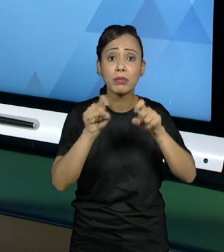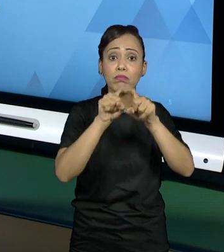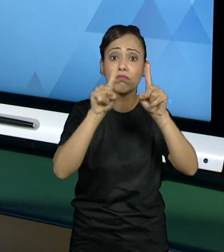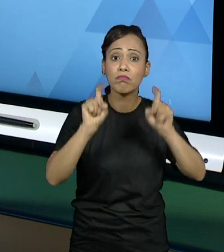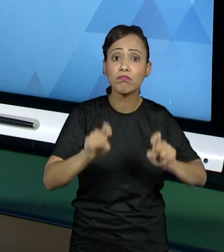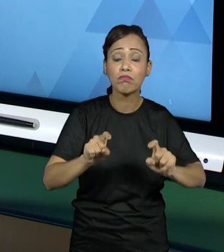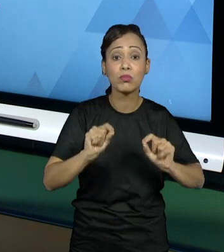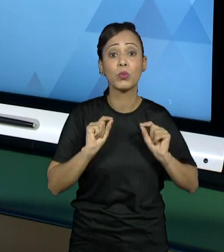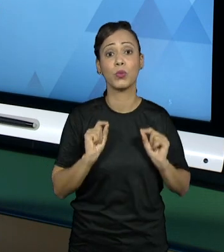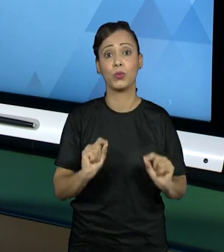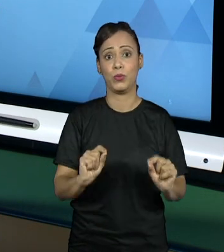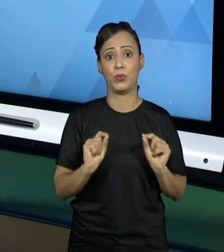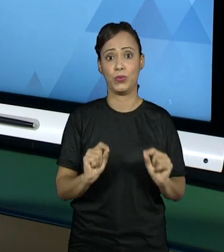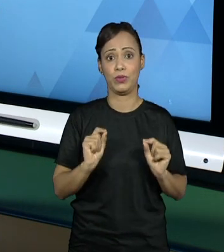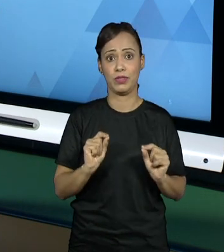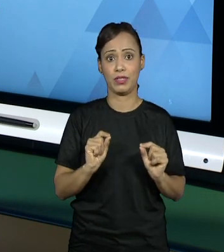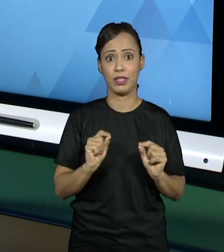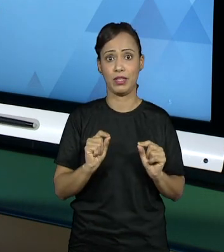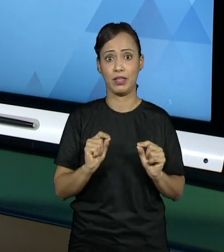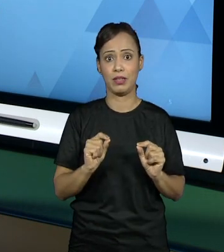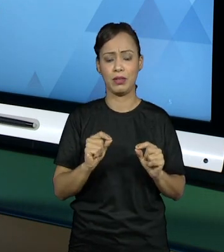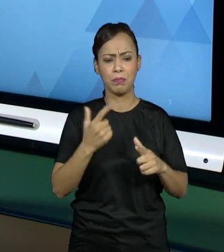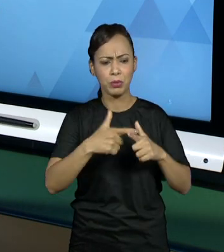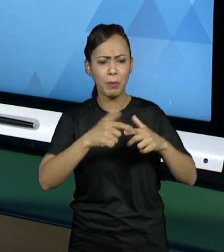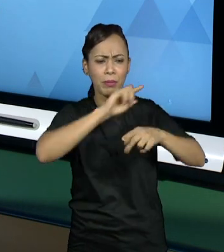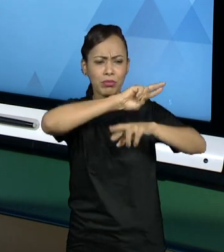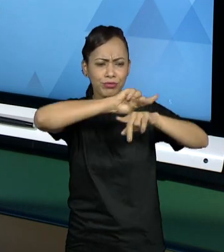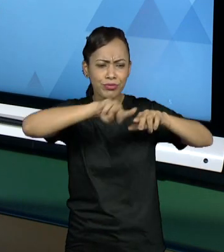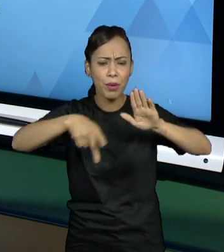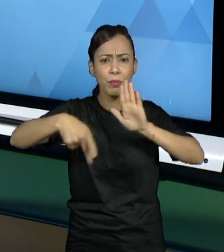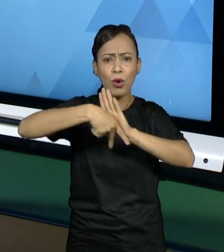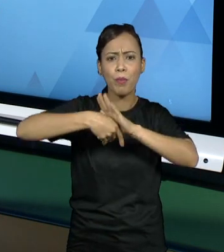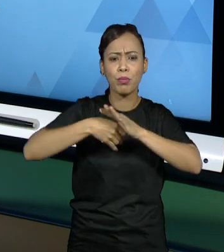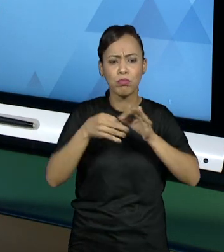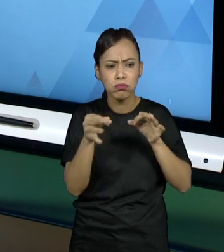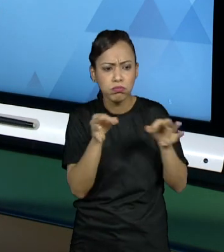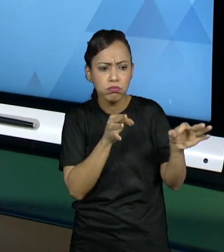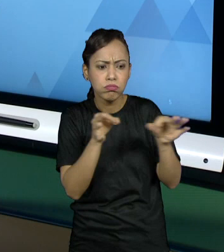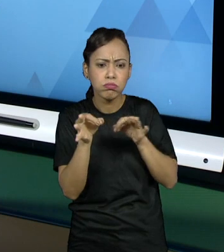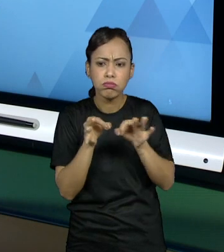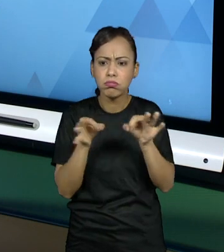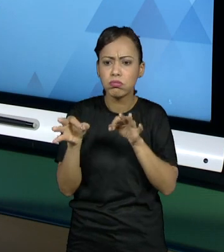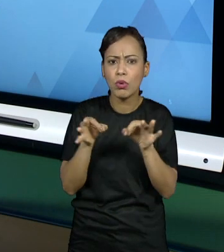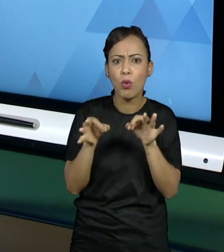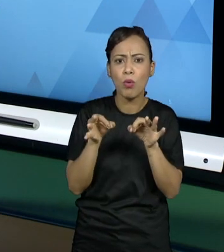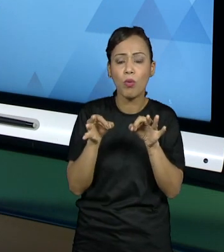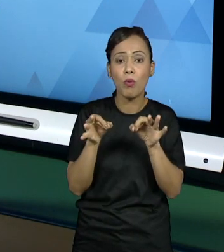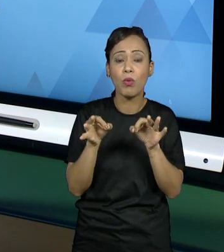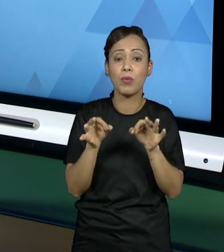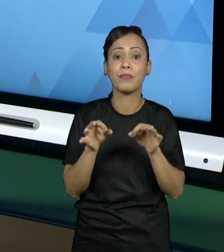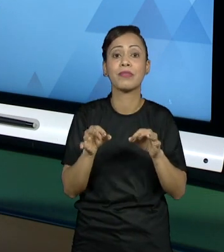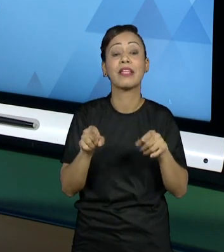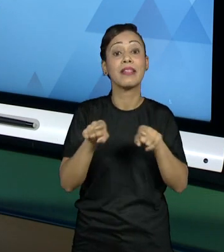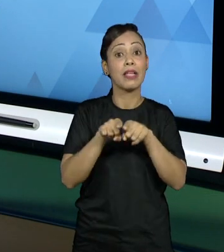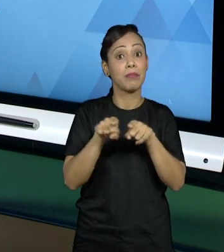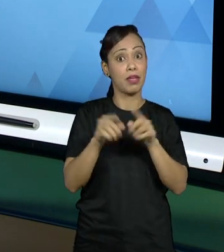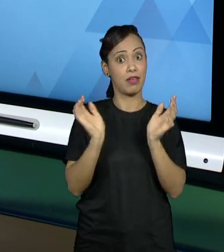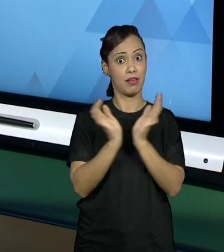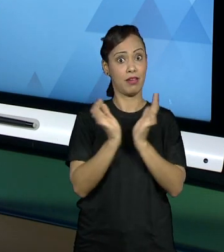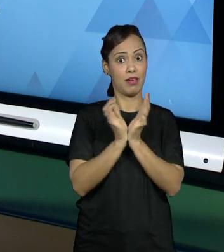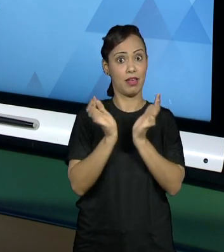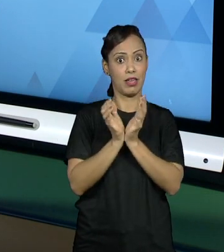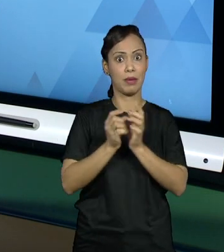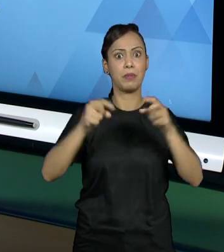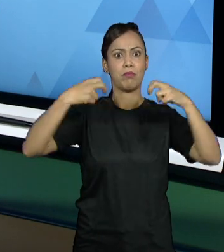tudo que está envolvido dentro desse projeto, quais são todas as contribuições que a equipe pode realmente